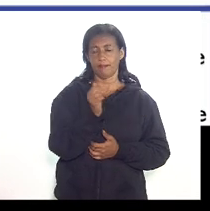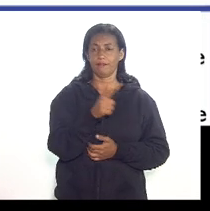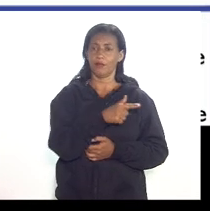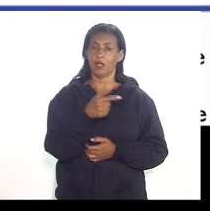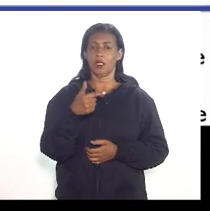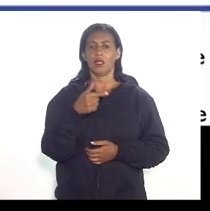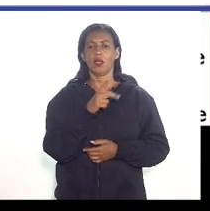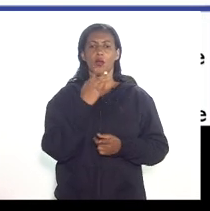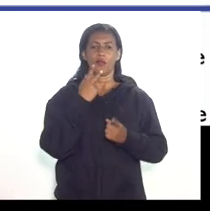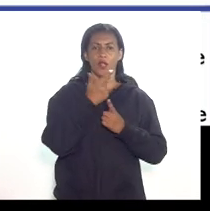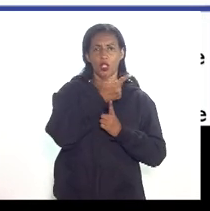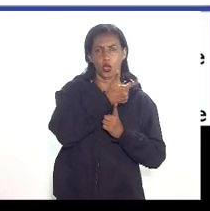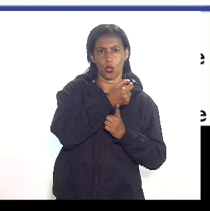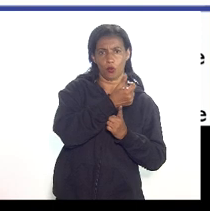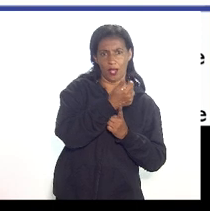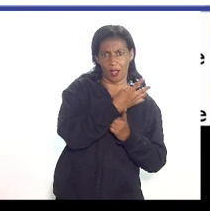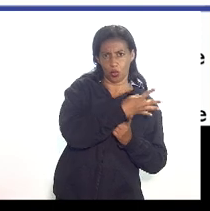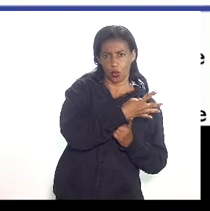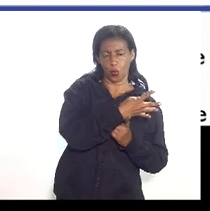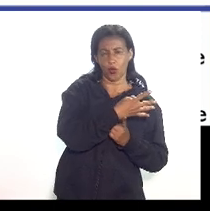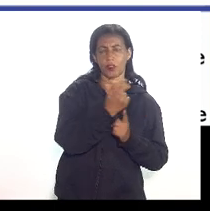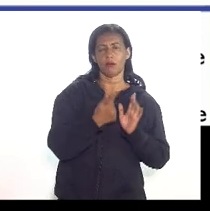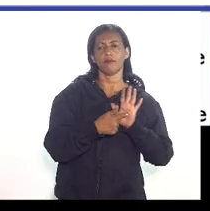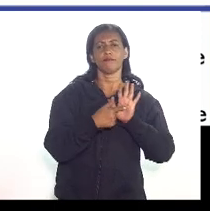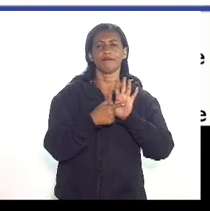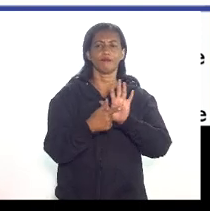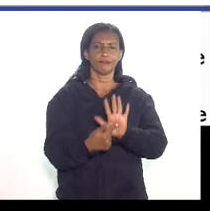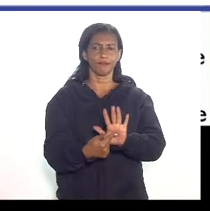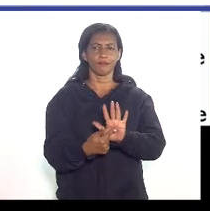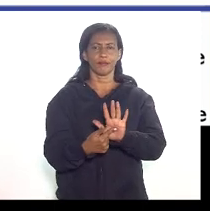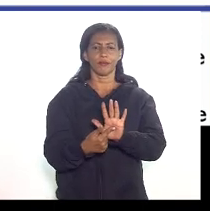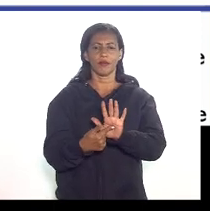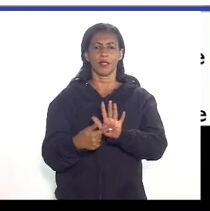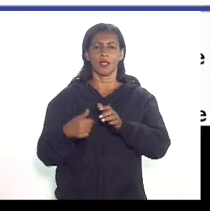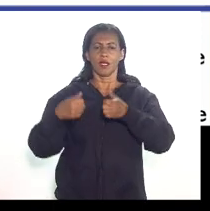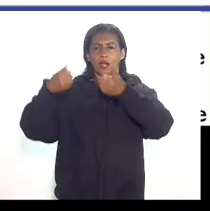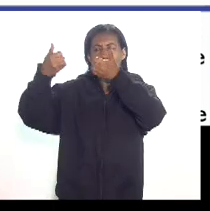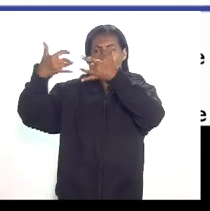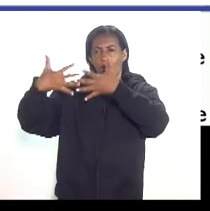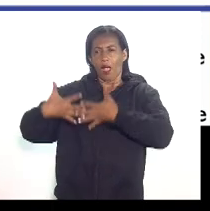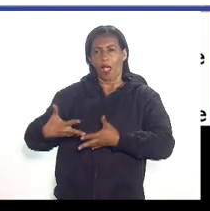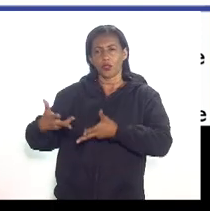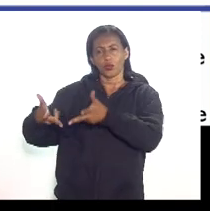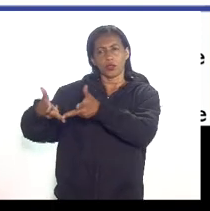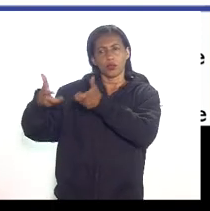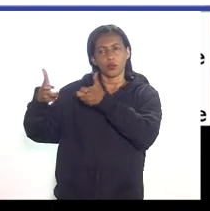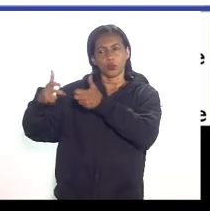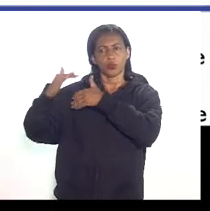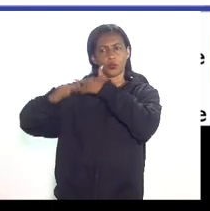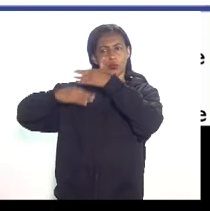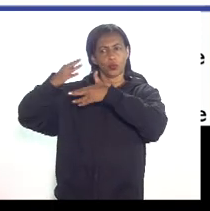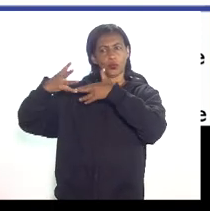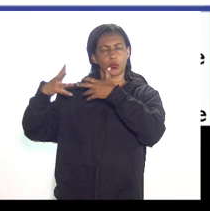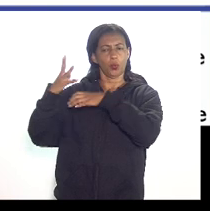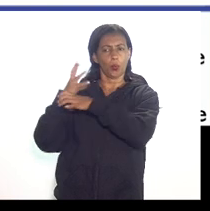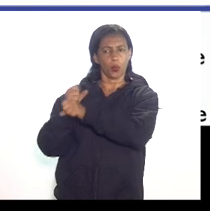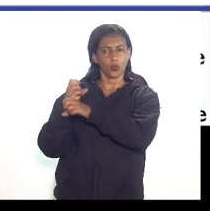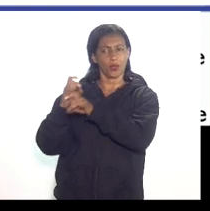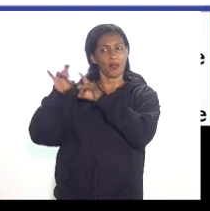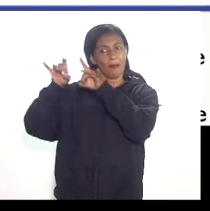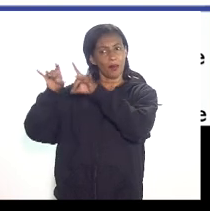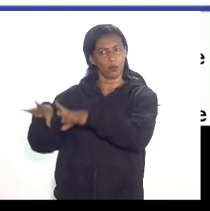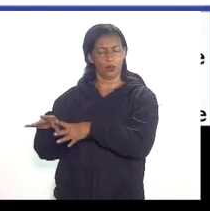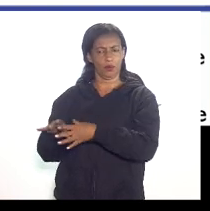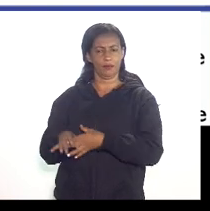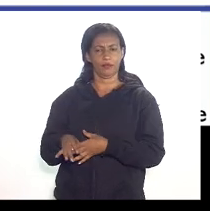resolução 12 de 14 prevê a possibilidade de dedução de gastos na exploração desenvolvimento e produção e abandono